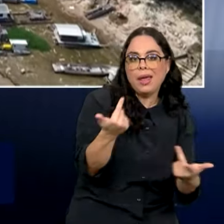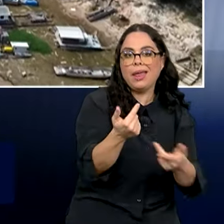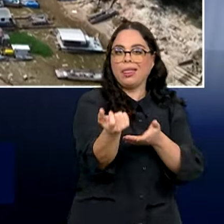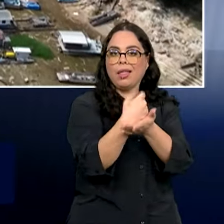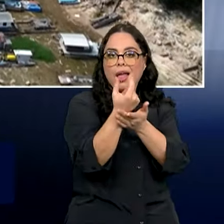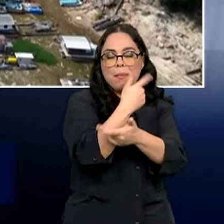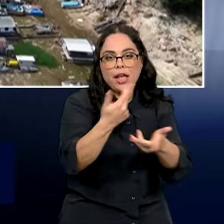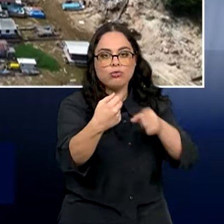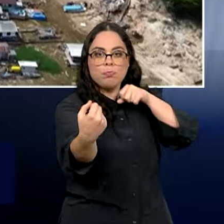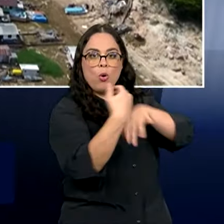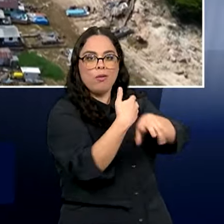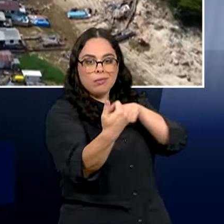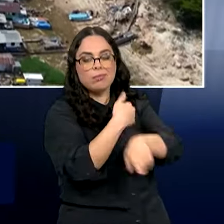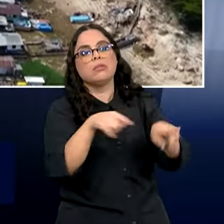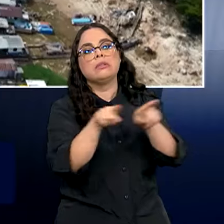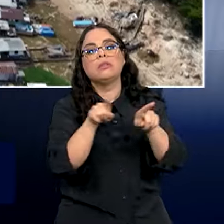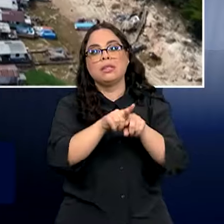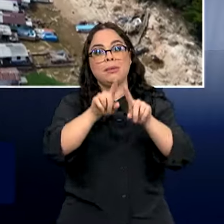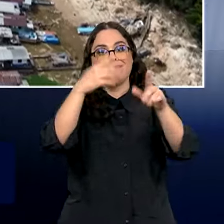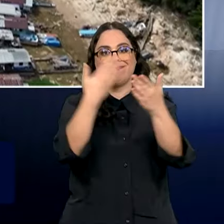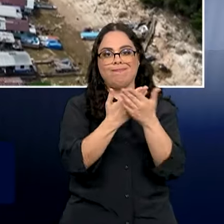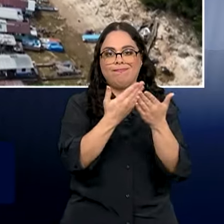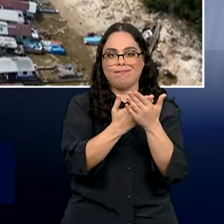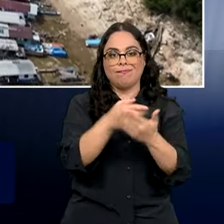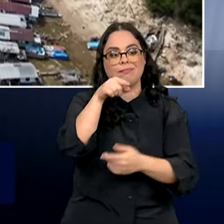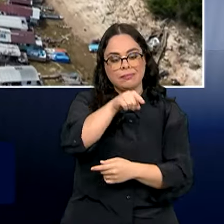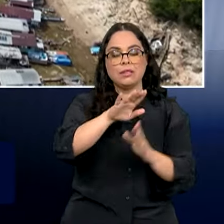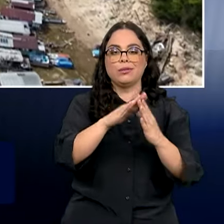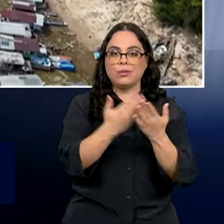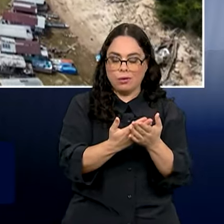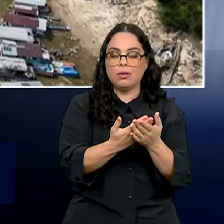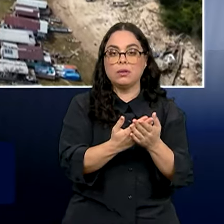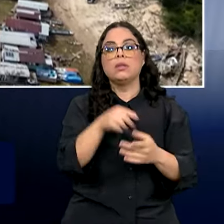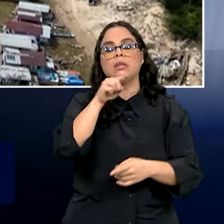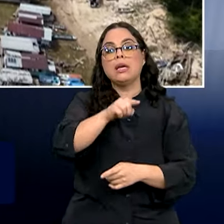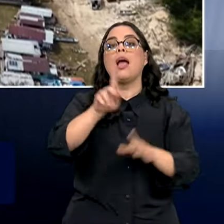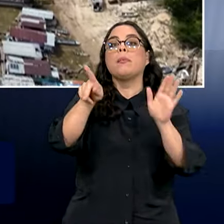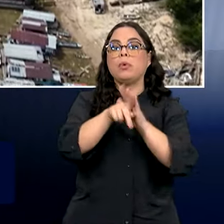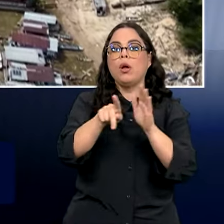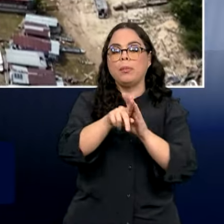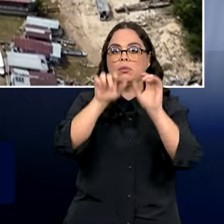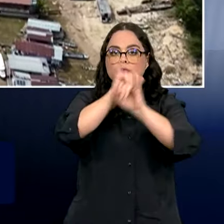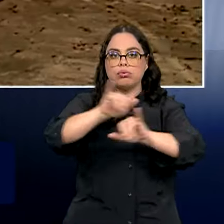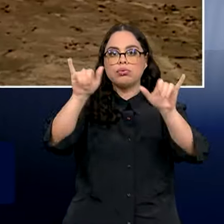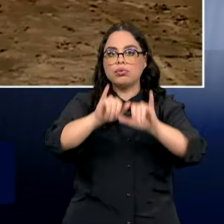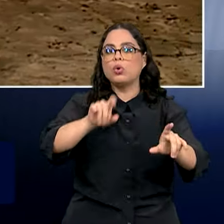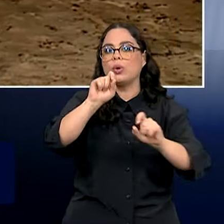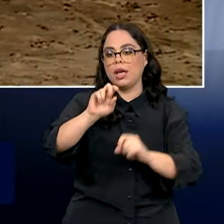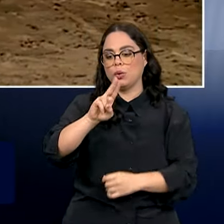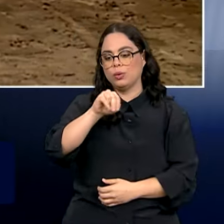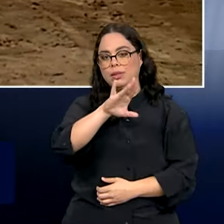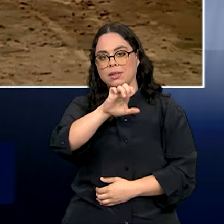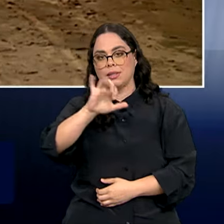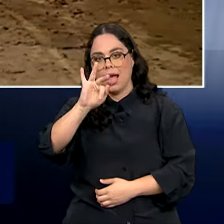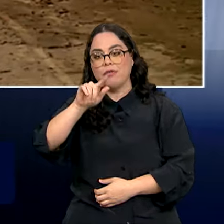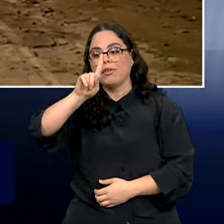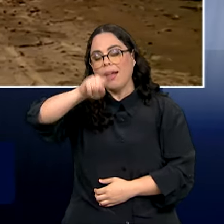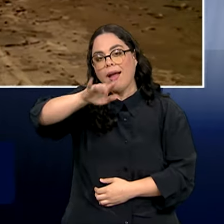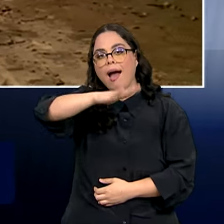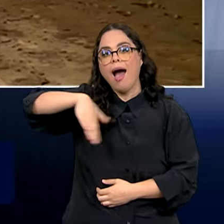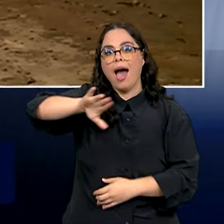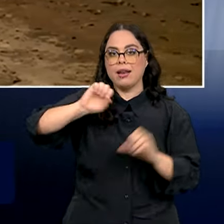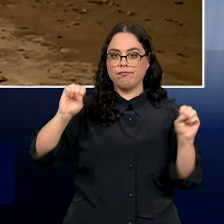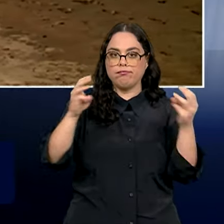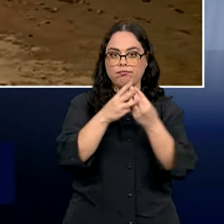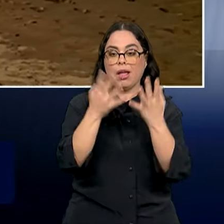remédios e também às salas de aula, ou seja, às escolas. Foi o que advertiu a Unicef, o Fundo das Nações Unidas para